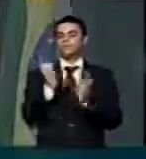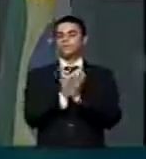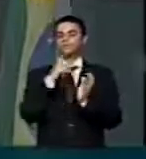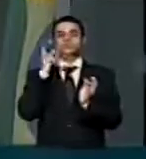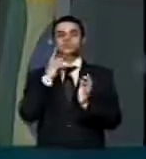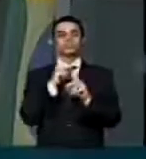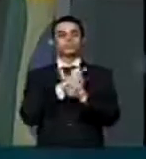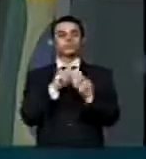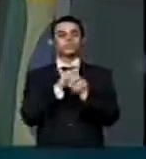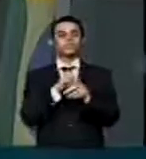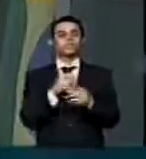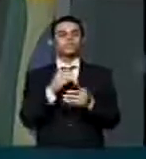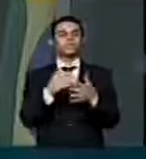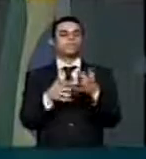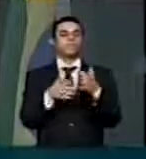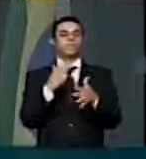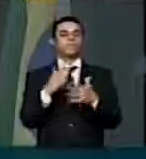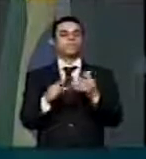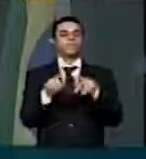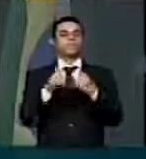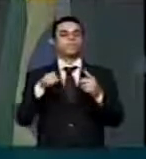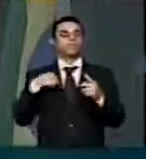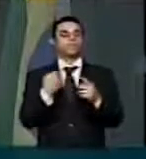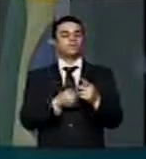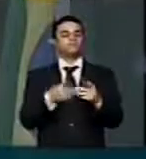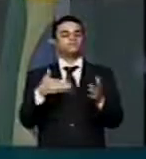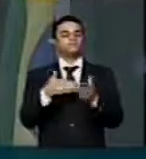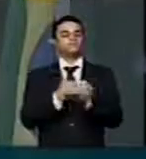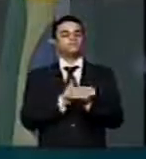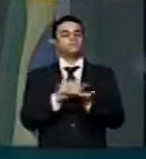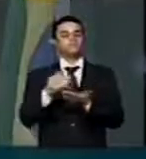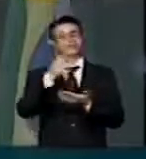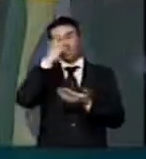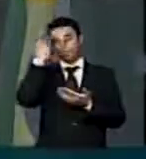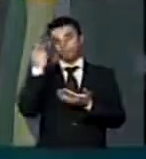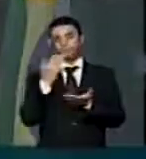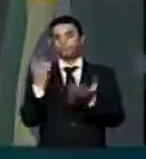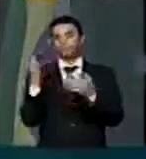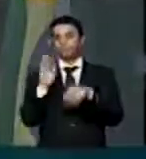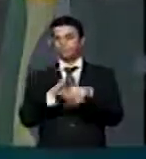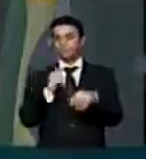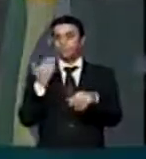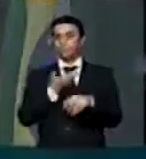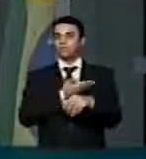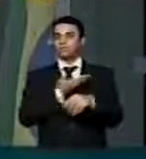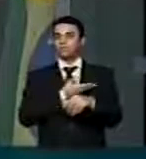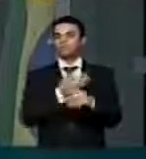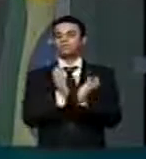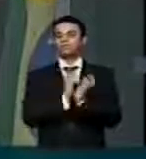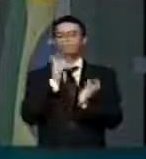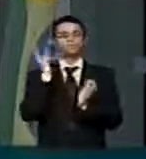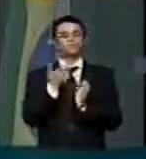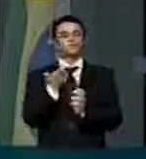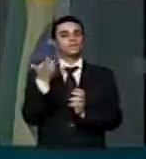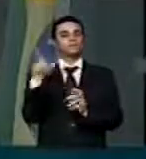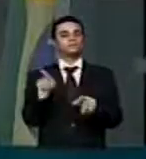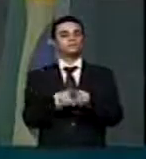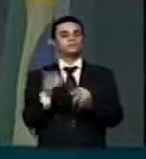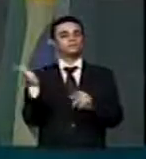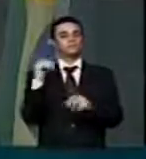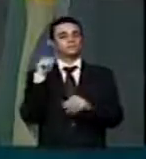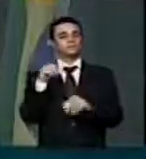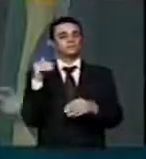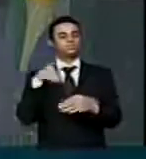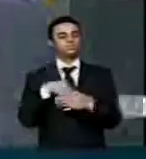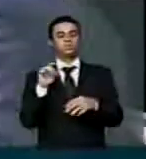obstrução. Estamos até iniciando a nossa fala, convocando os colegas do partido, dos demais partidos, para que venham ao plenário e votem.